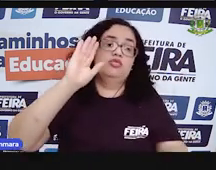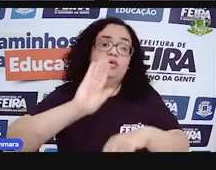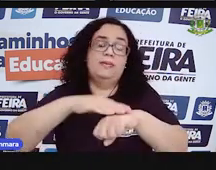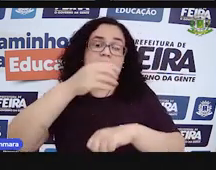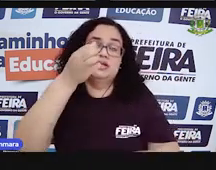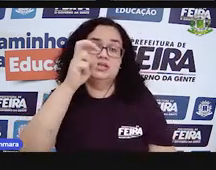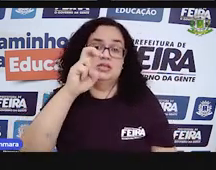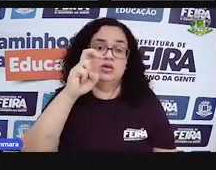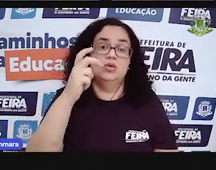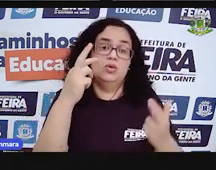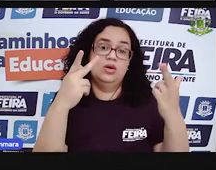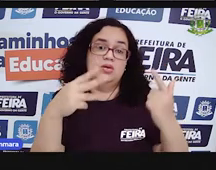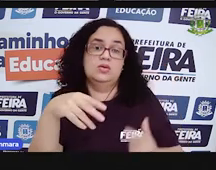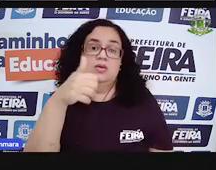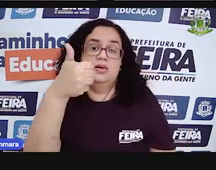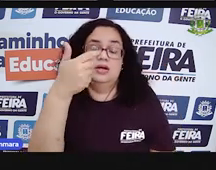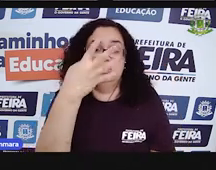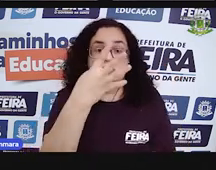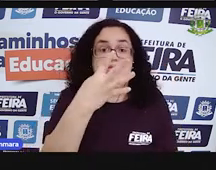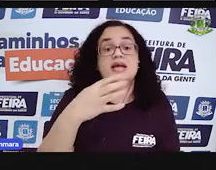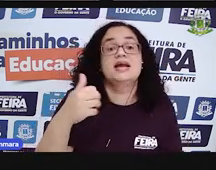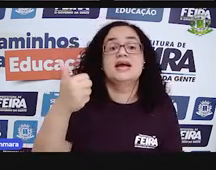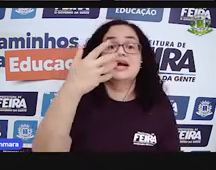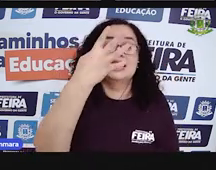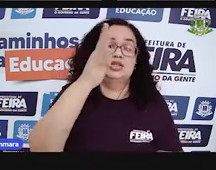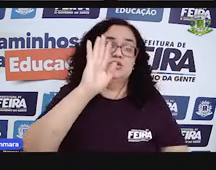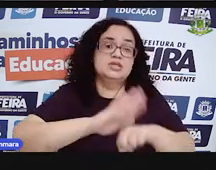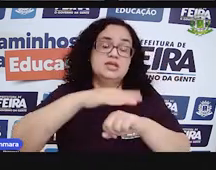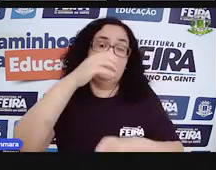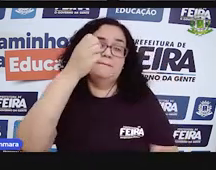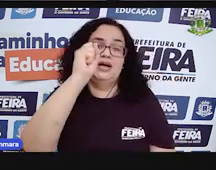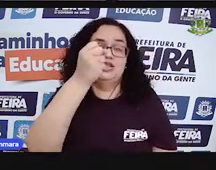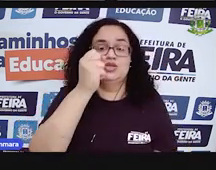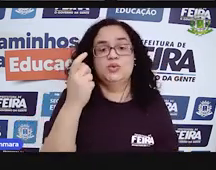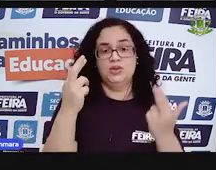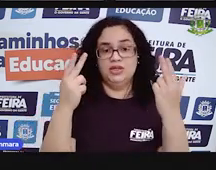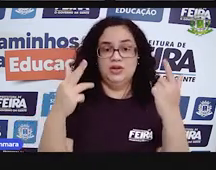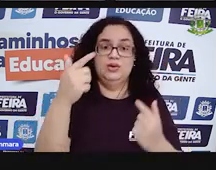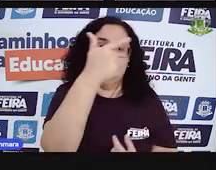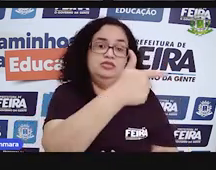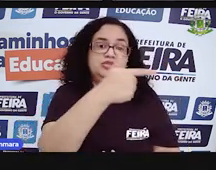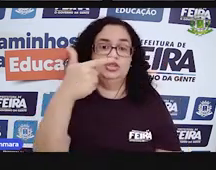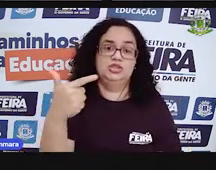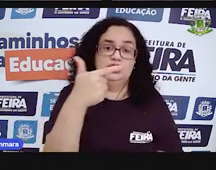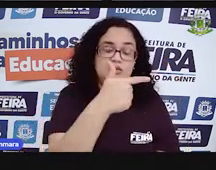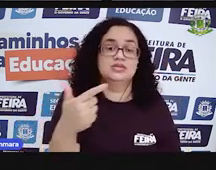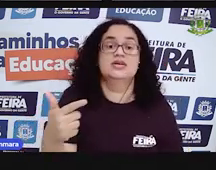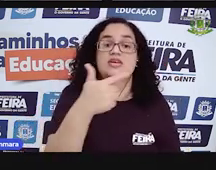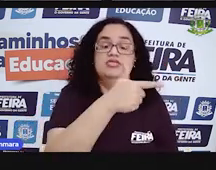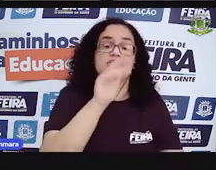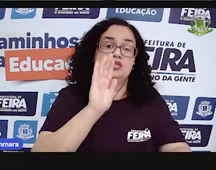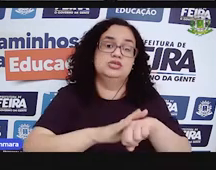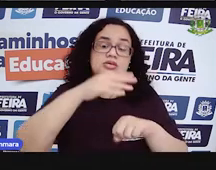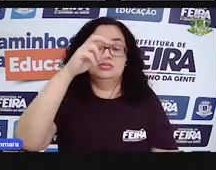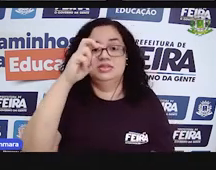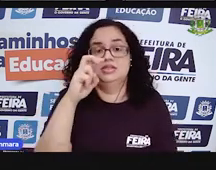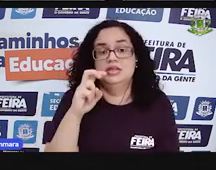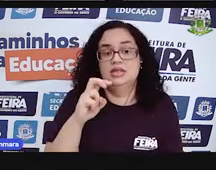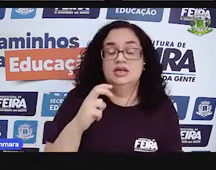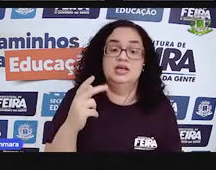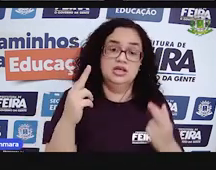mais 5, 14. 14 mais 8, 22. 22 mais 5,